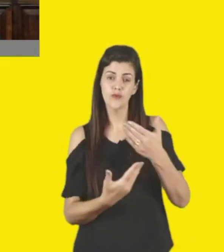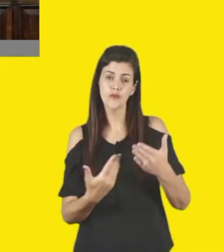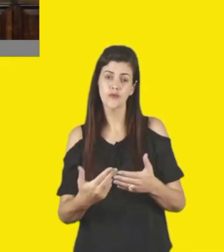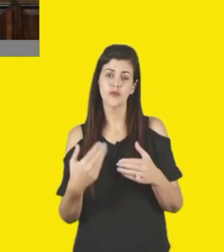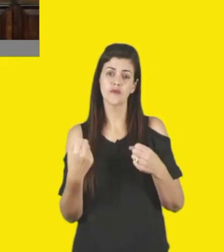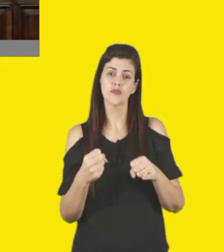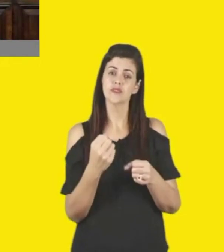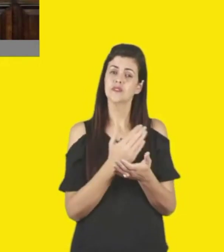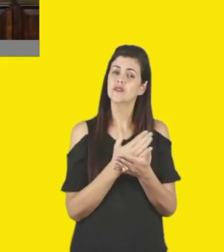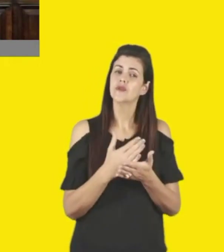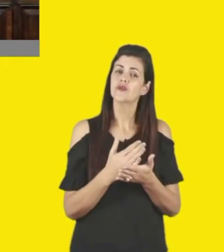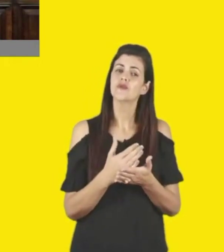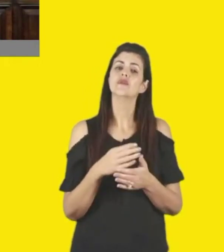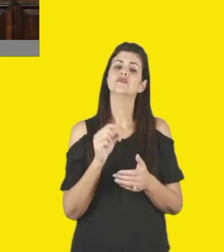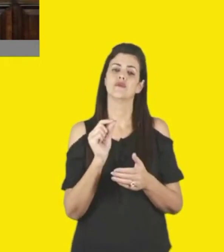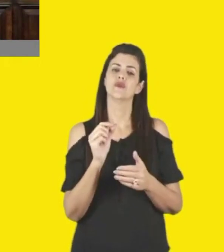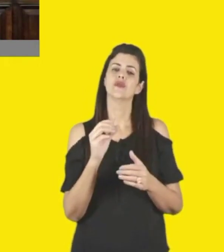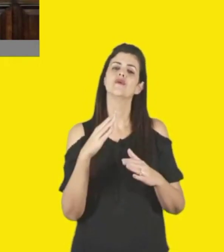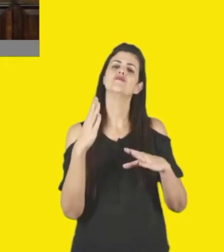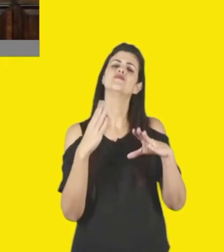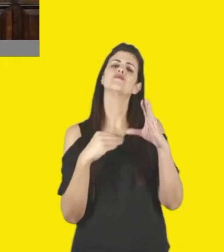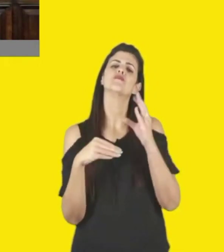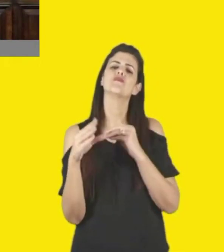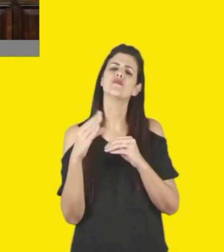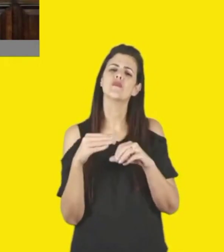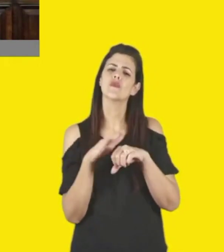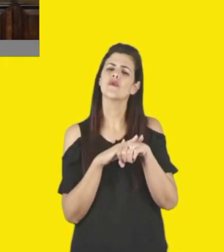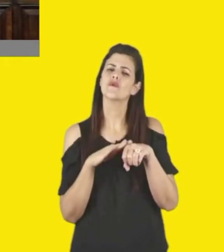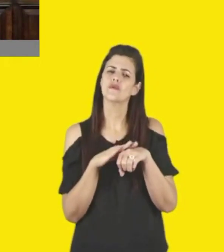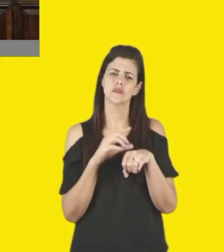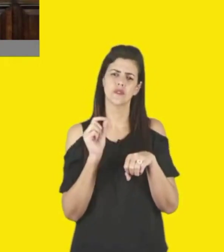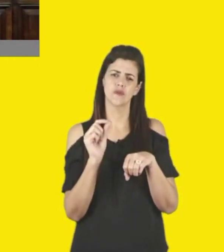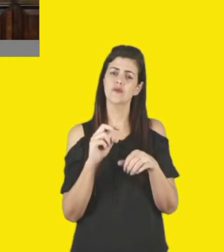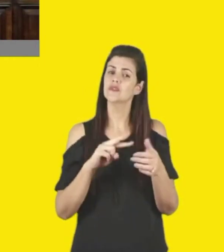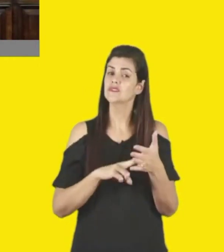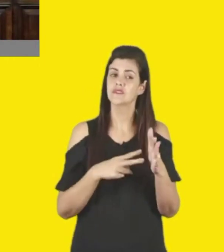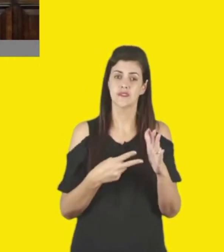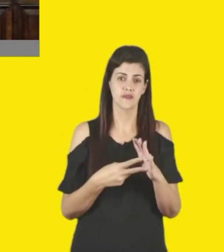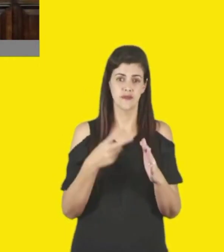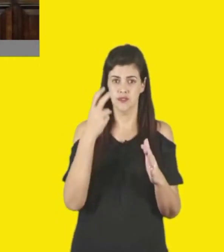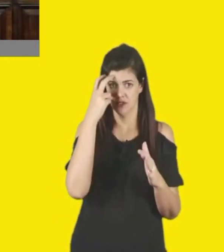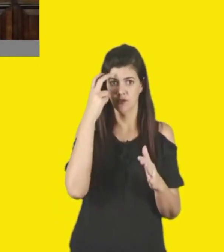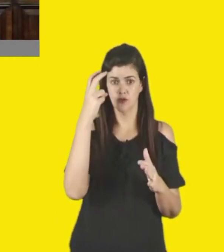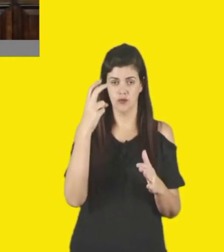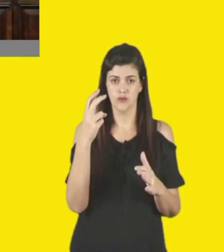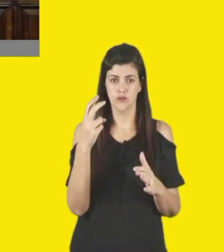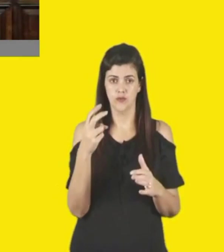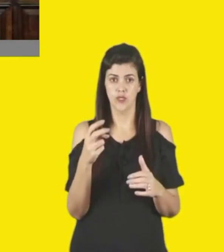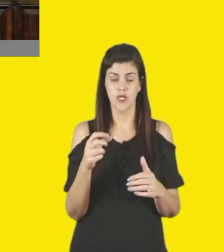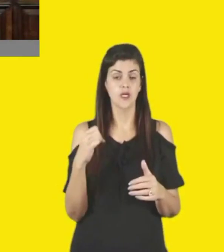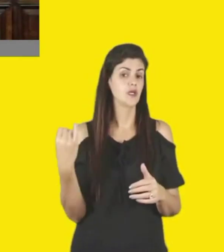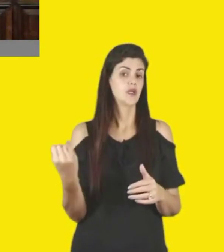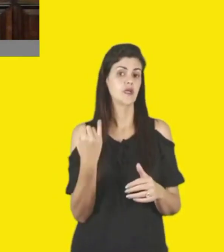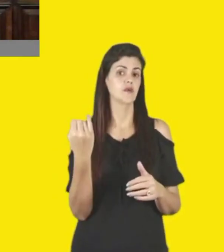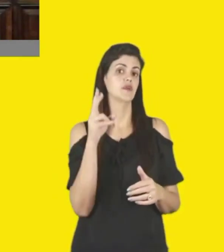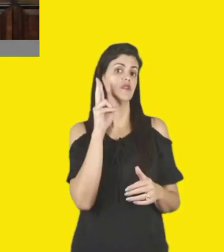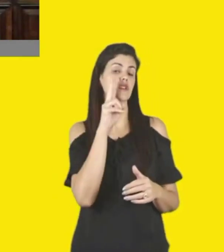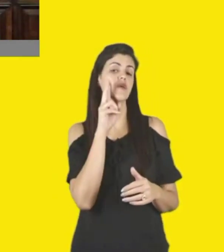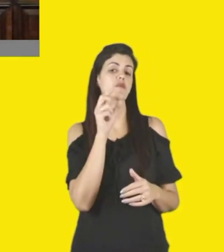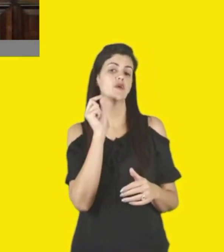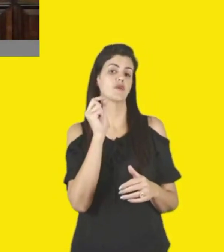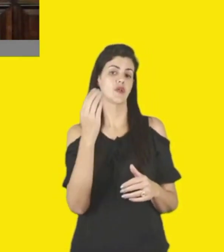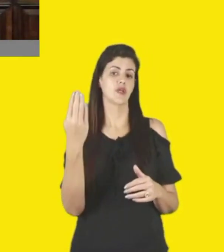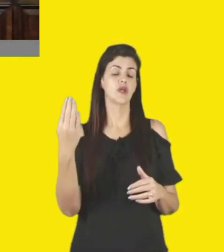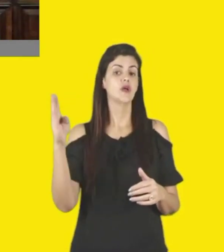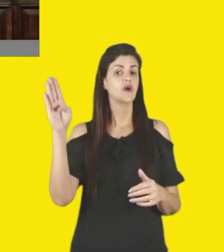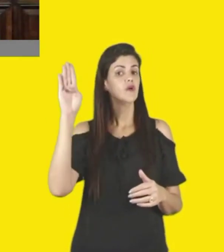discutindo exatamente isso, o que é democratizar a cultura, a Rosana falou aqui, uma coisa que, para o SESC, nesse projeto, a